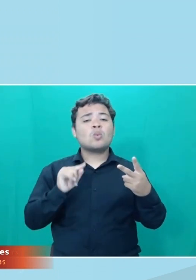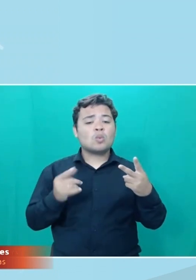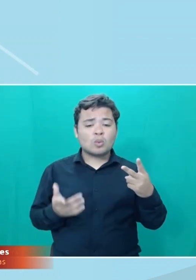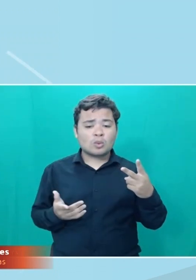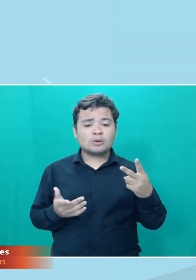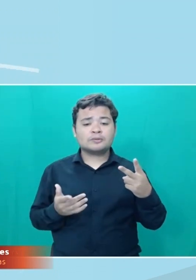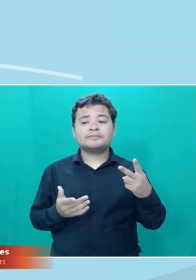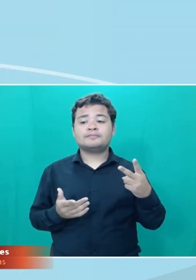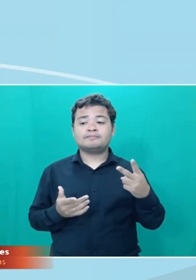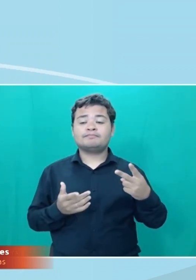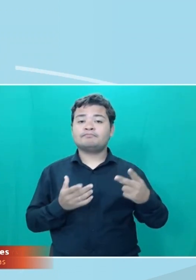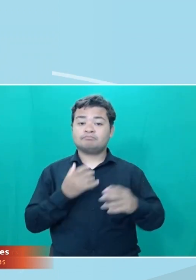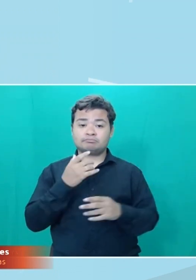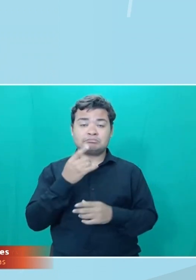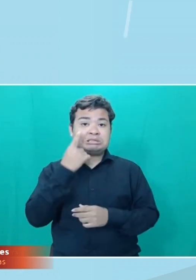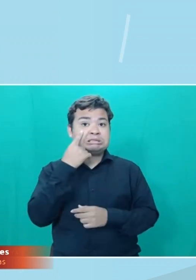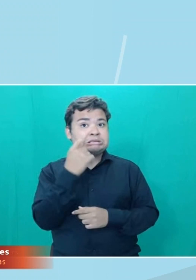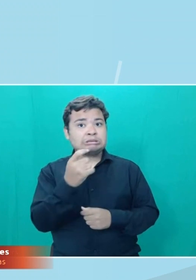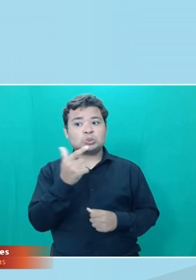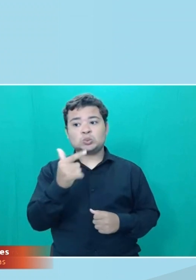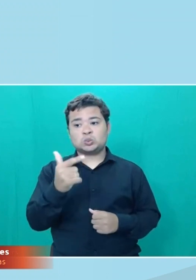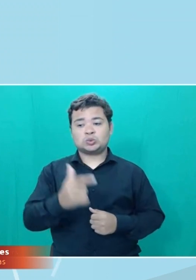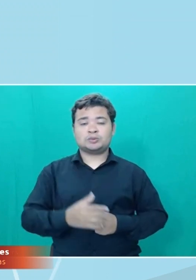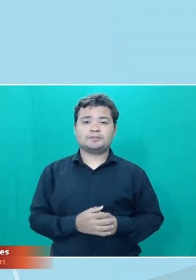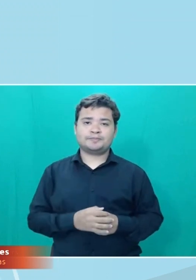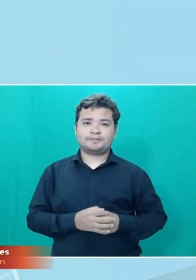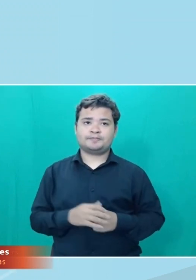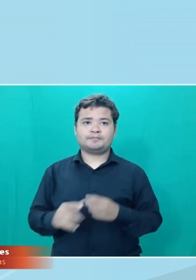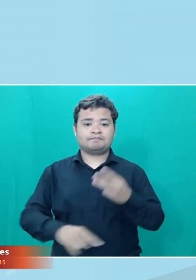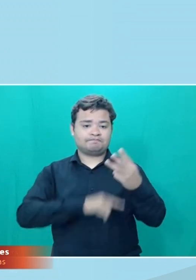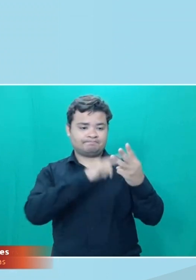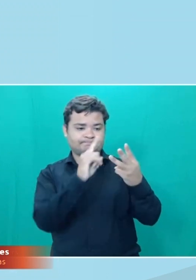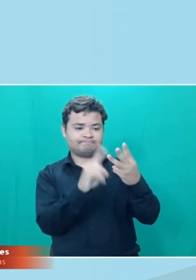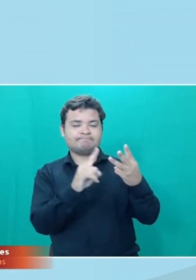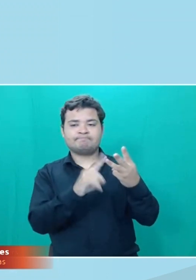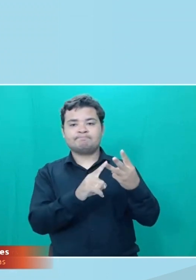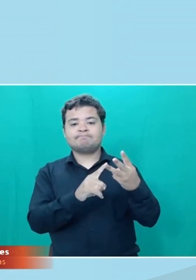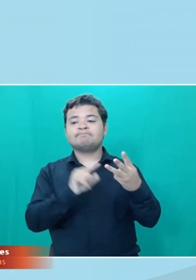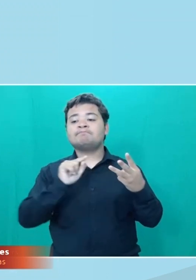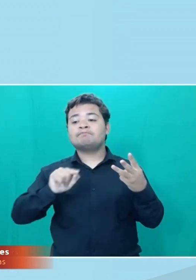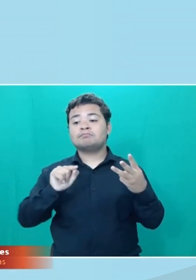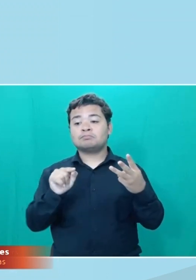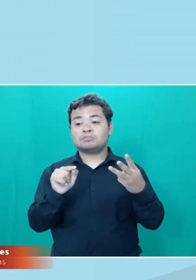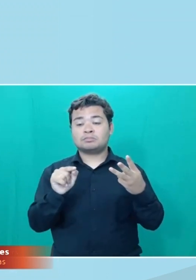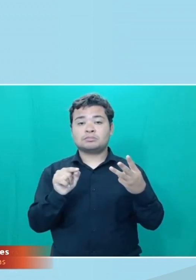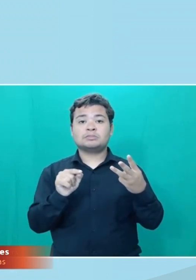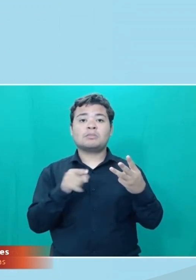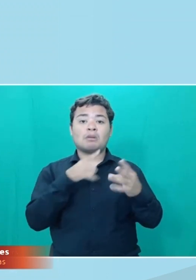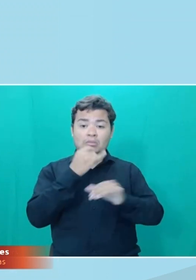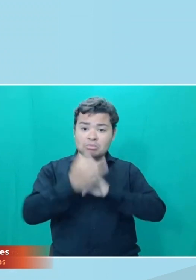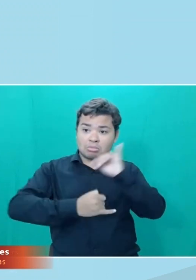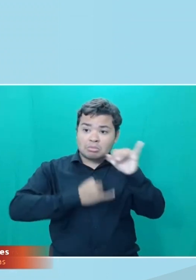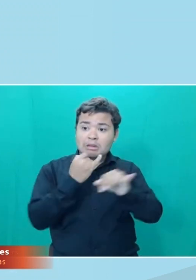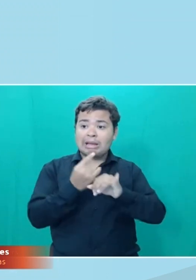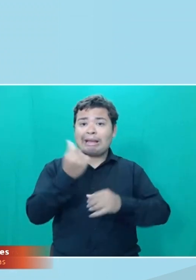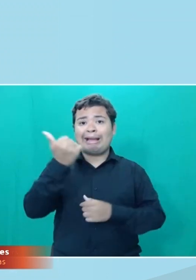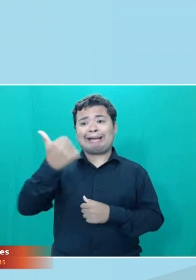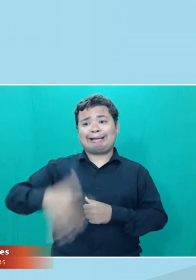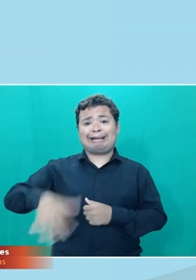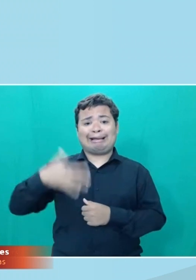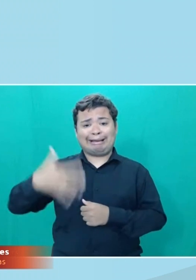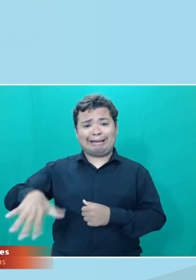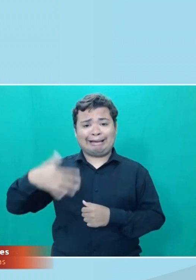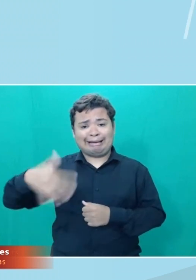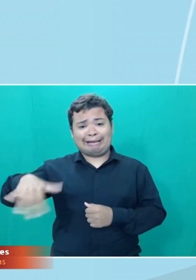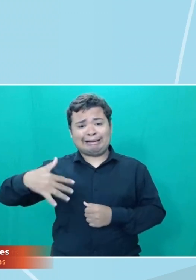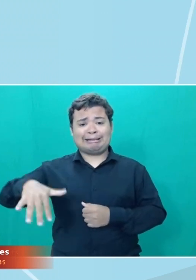internet é a falta de endereço. O terceiro e último motivo é o alto custo do serviço, ou seja, internet é